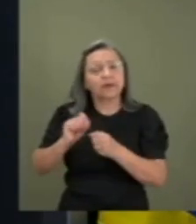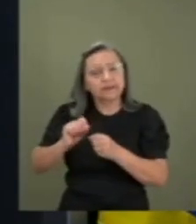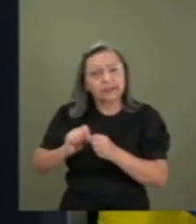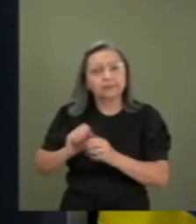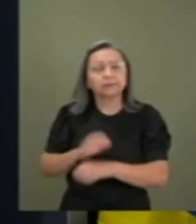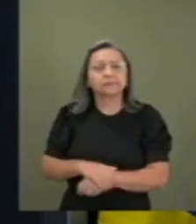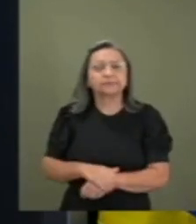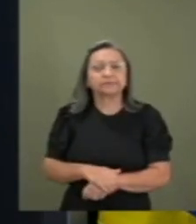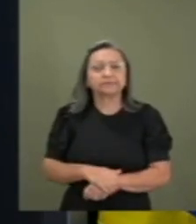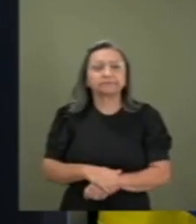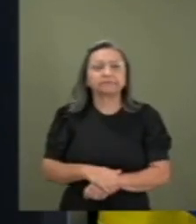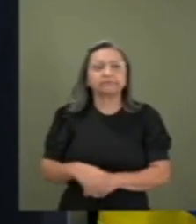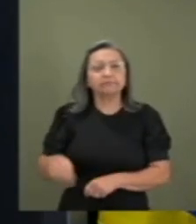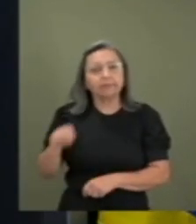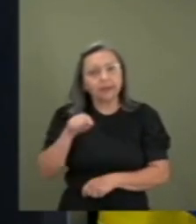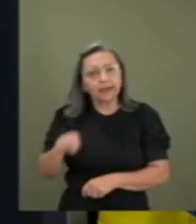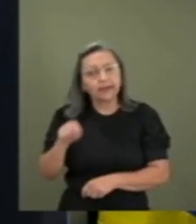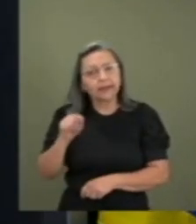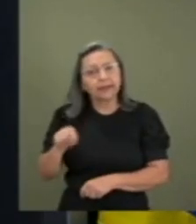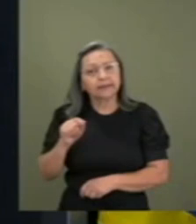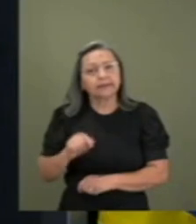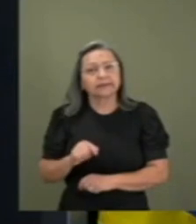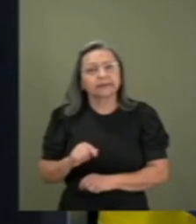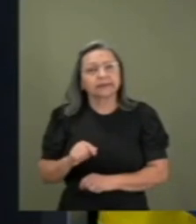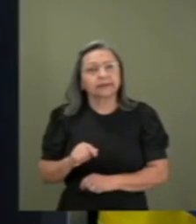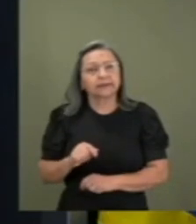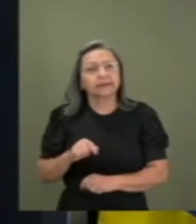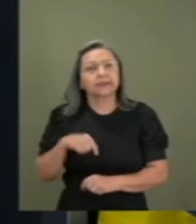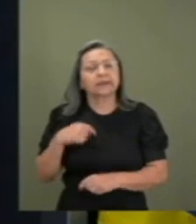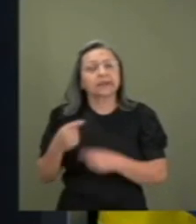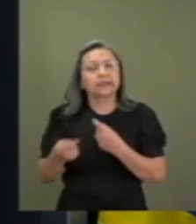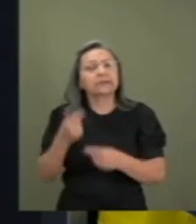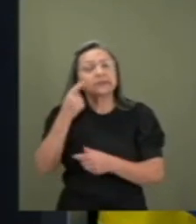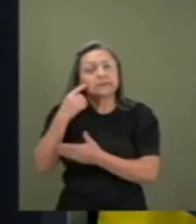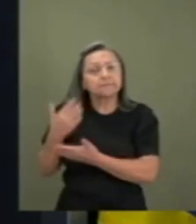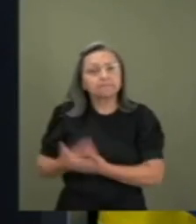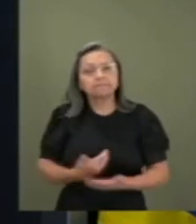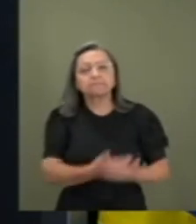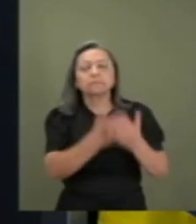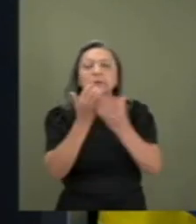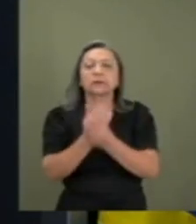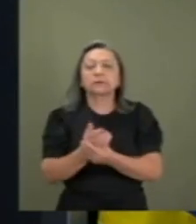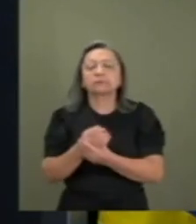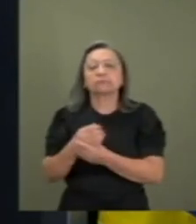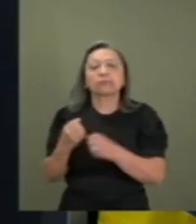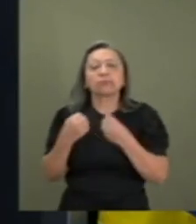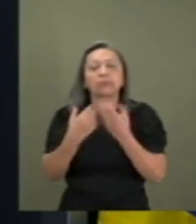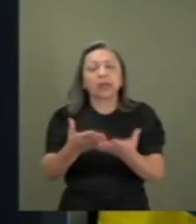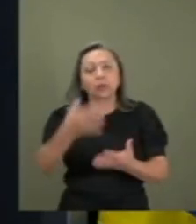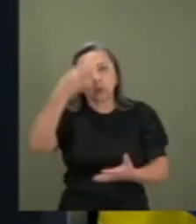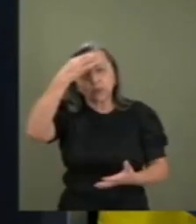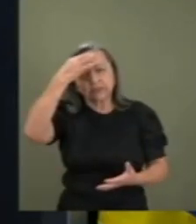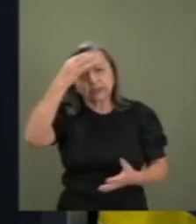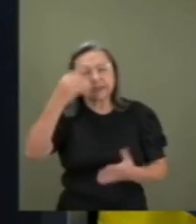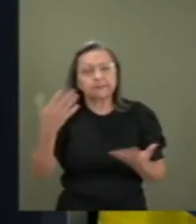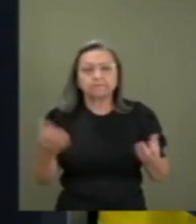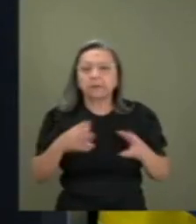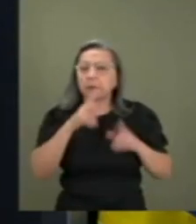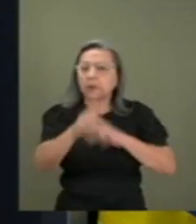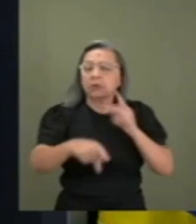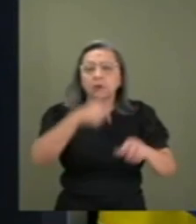esse processo cair no inconsciente coletivo do povo da população brasileira, que não tolera